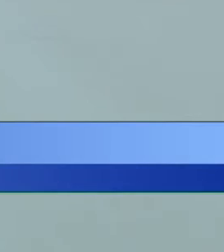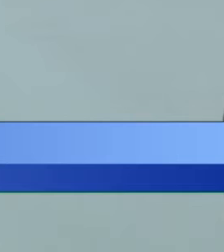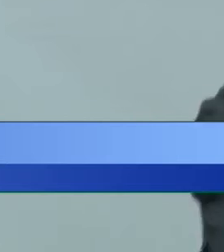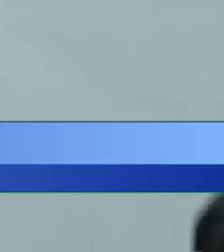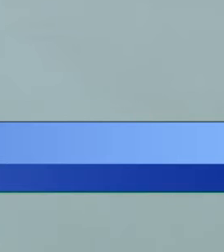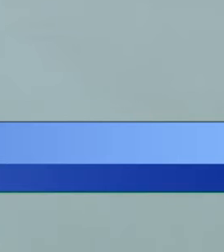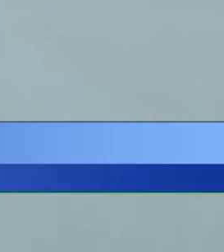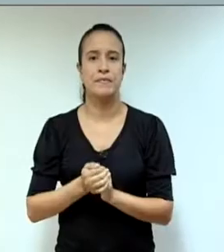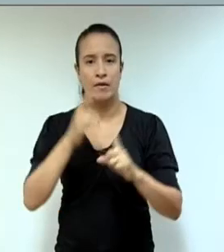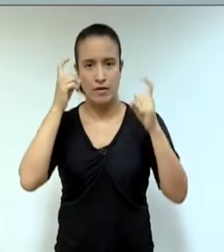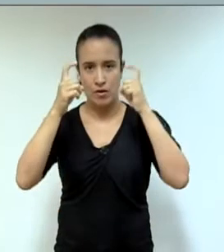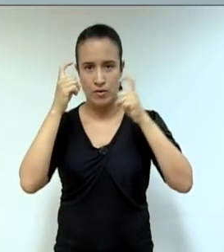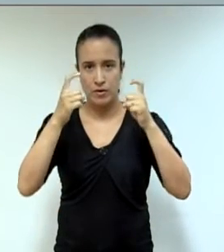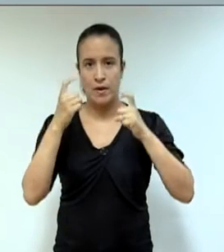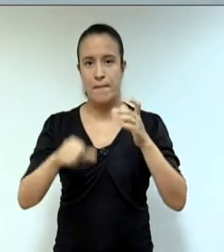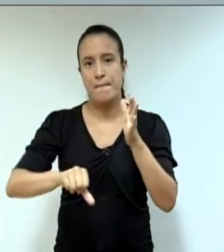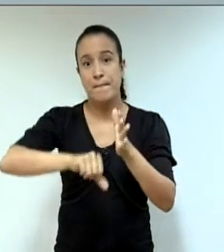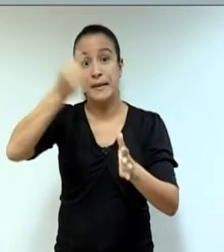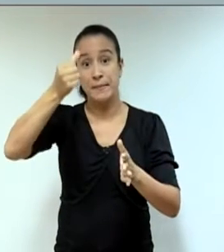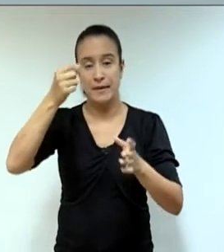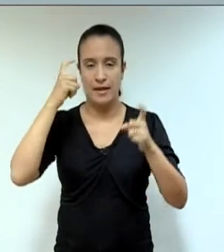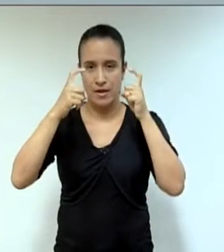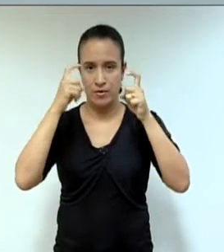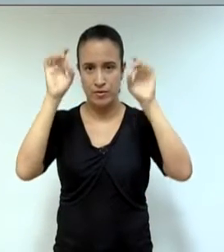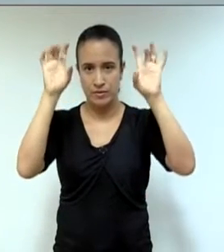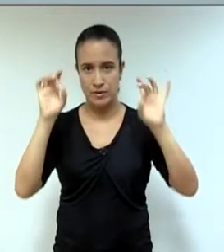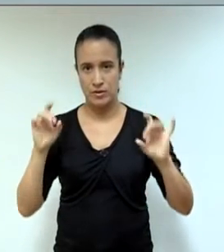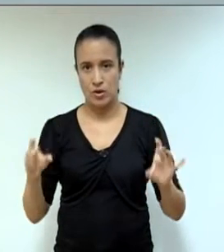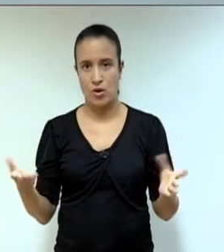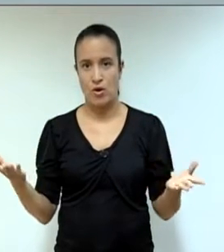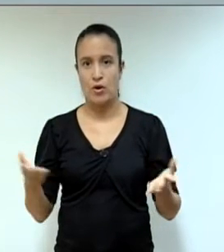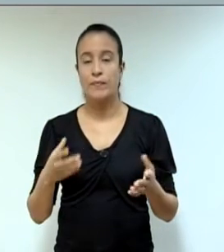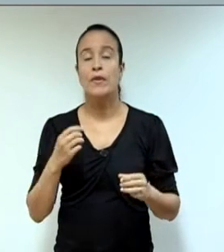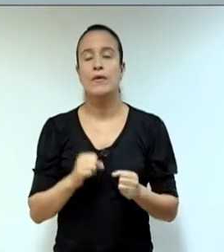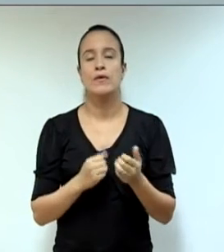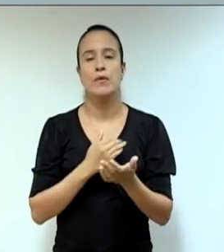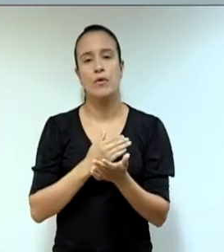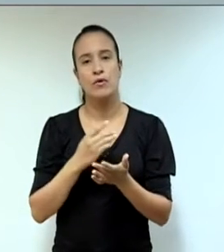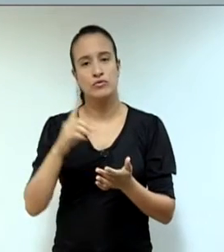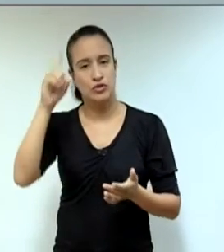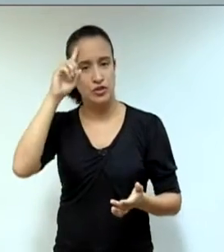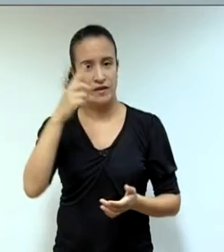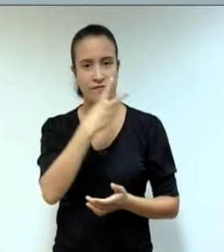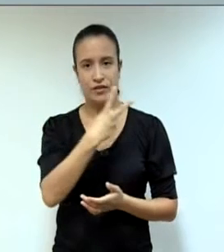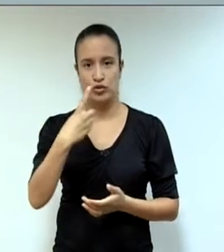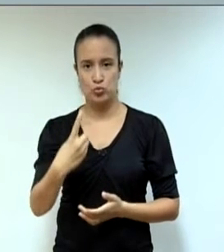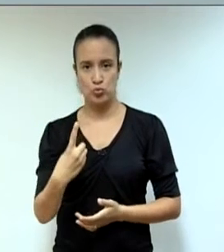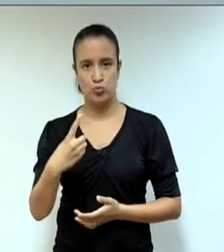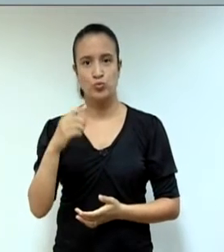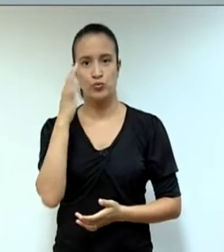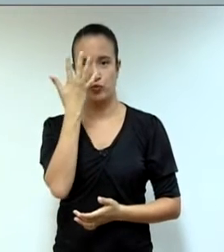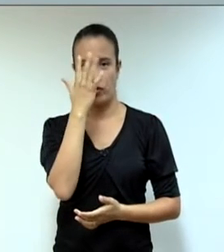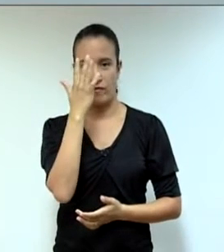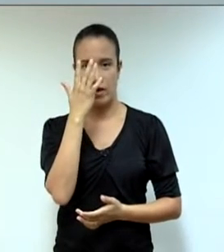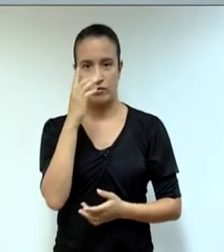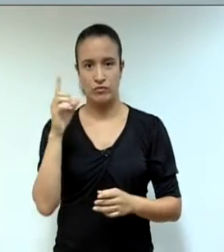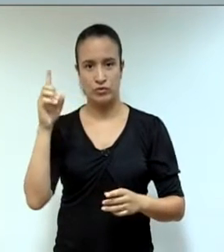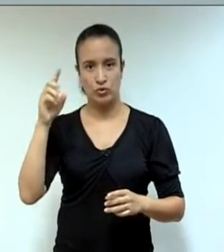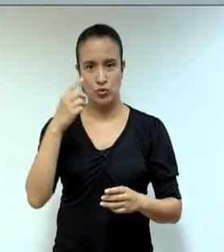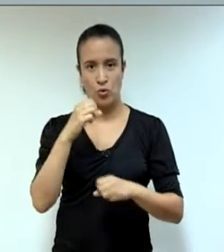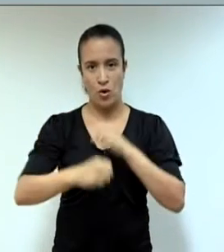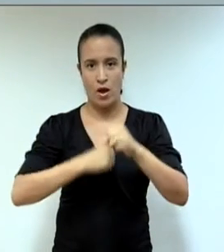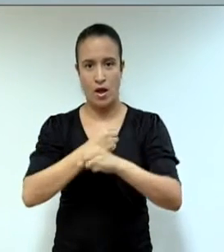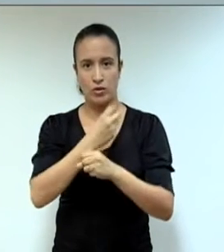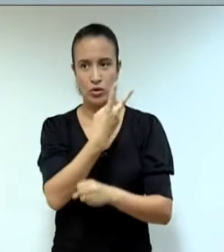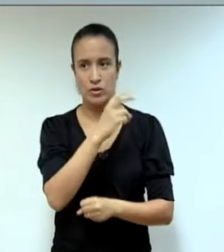trabalhos para a 1ª Sessão Extraordinária ser realizada no dia 21 de fevereiro de 2019, quinta-feira.